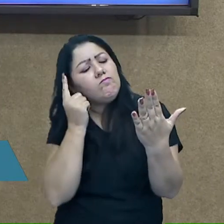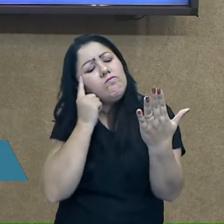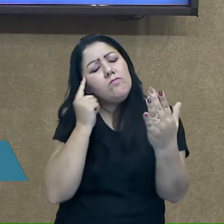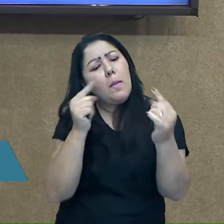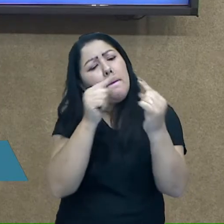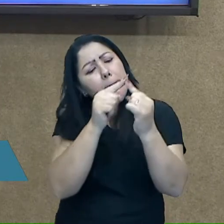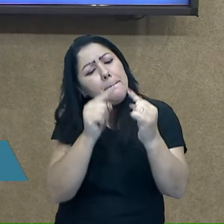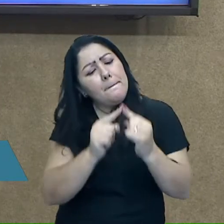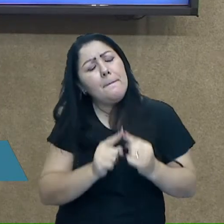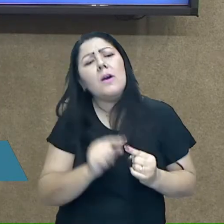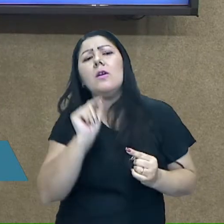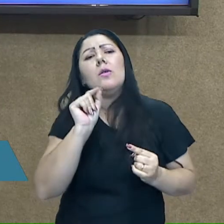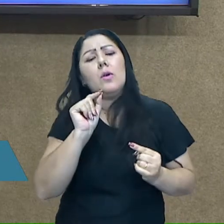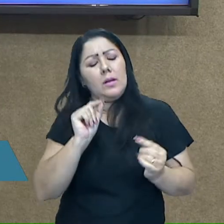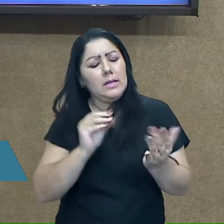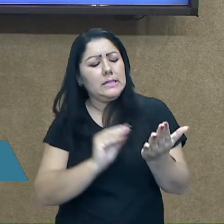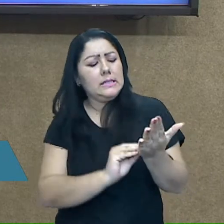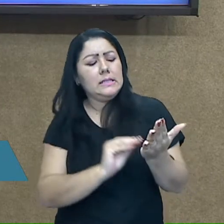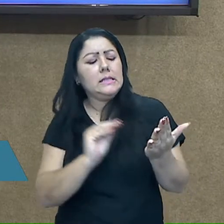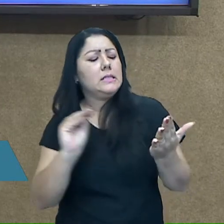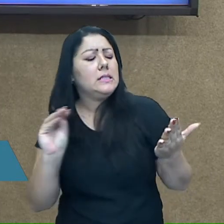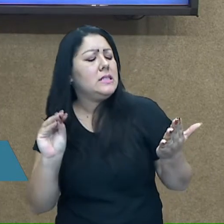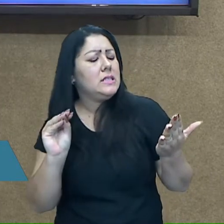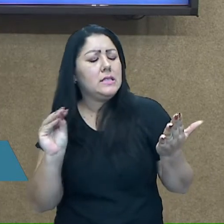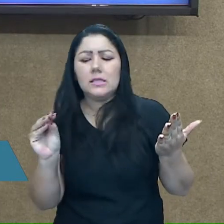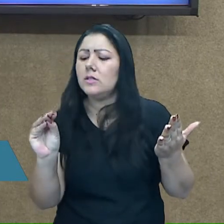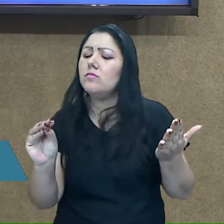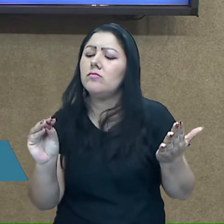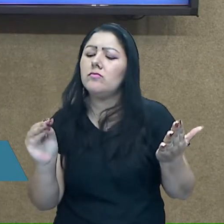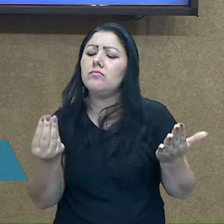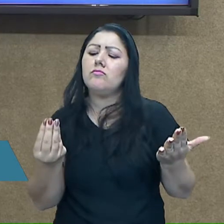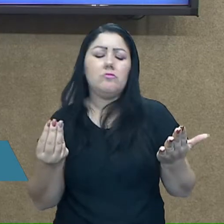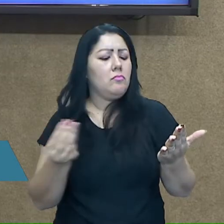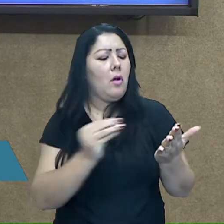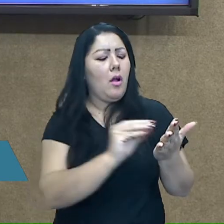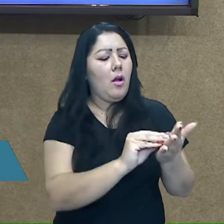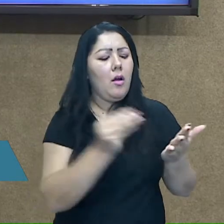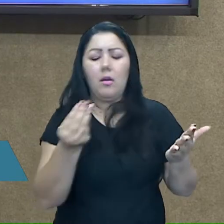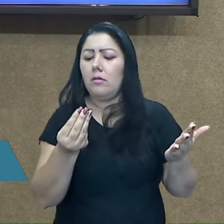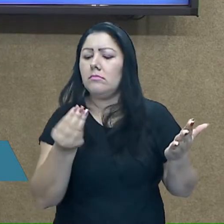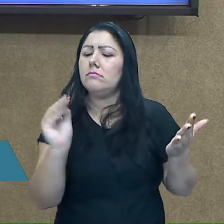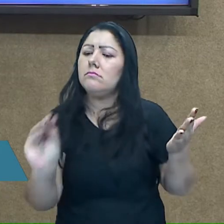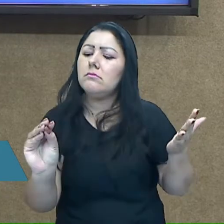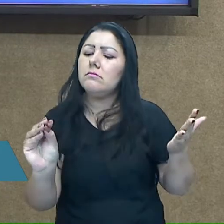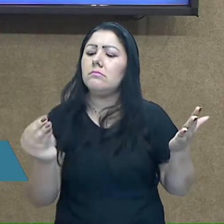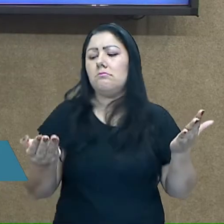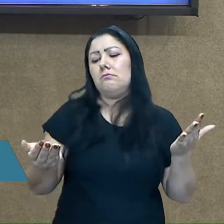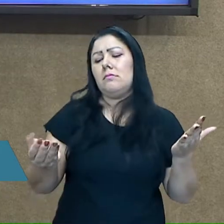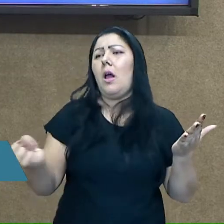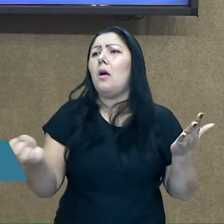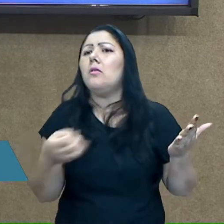parte? O que é que eu vou trazer de novo?